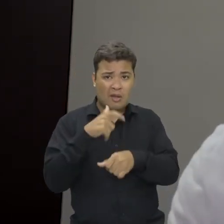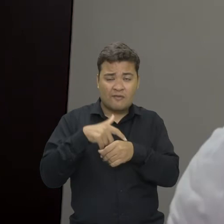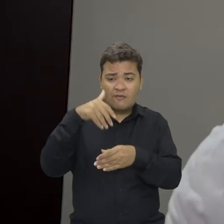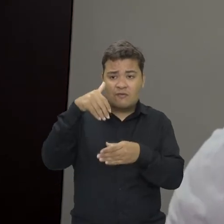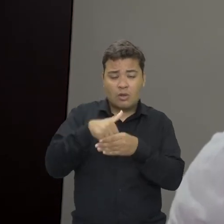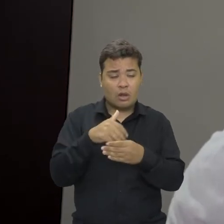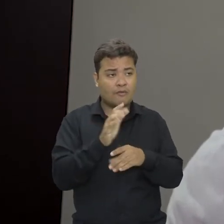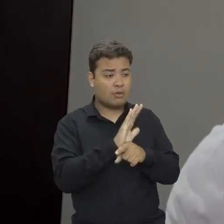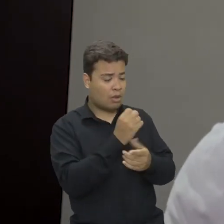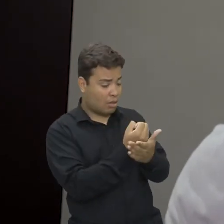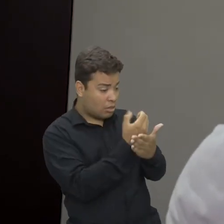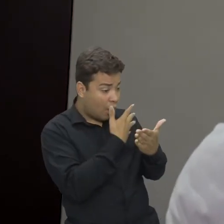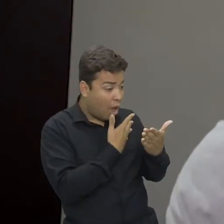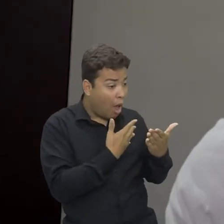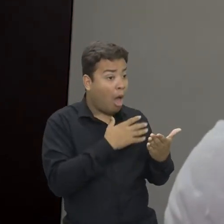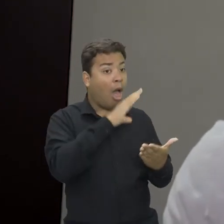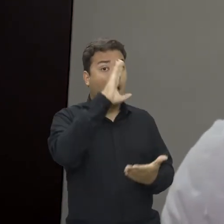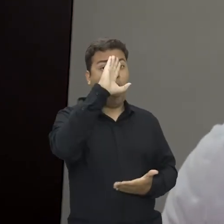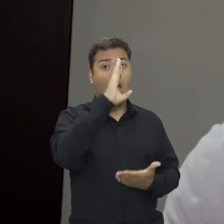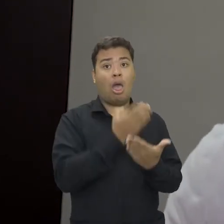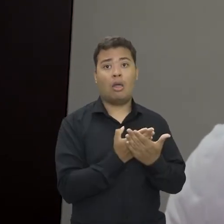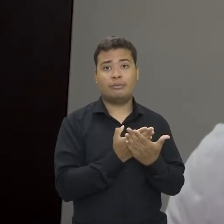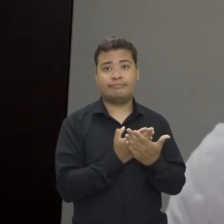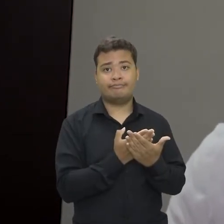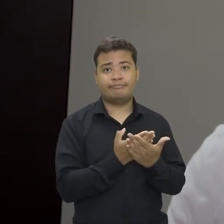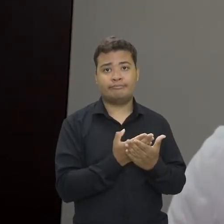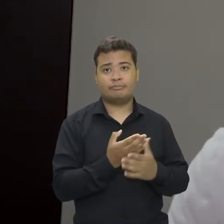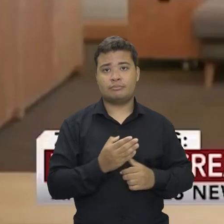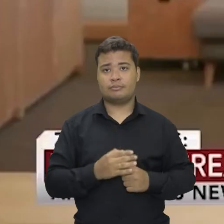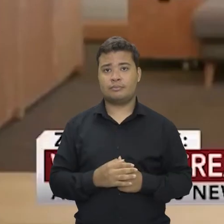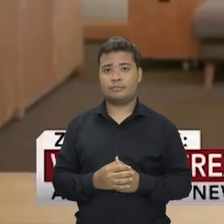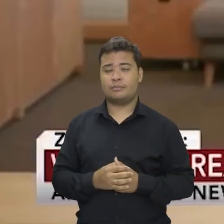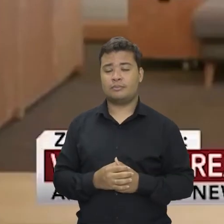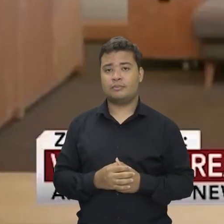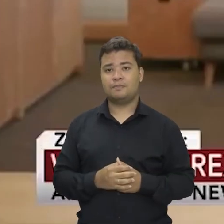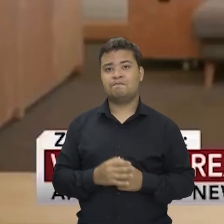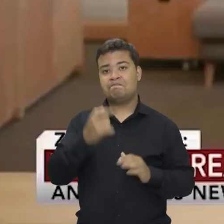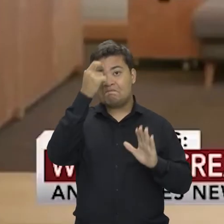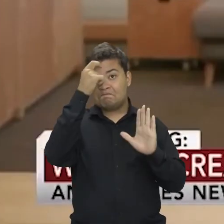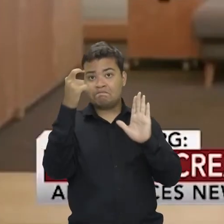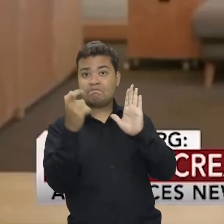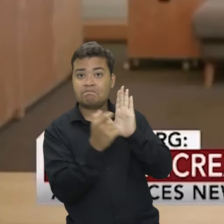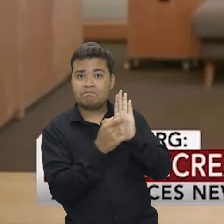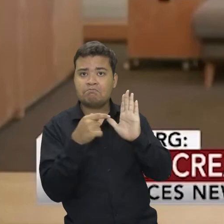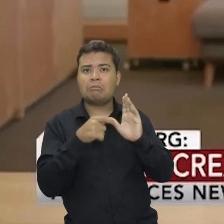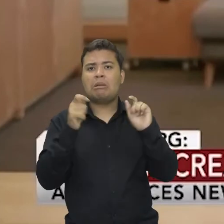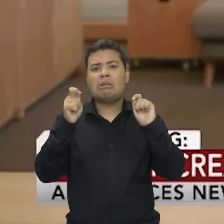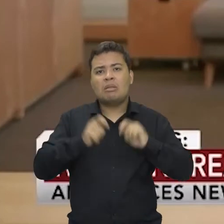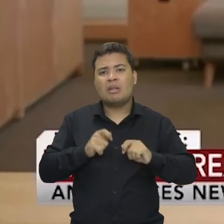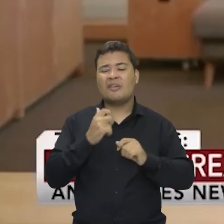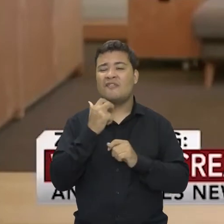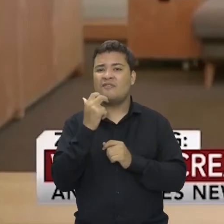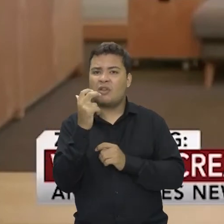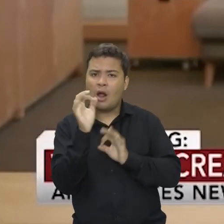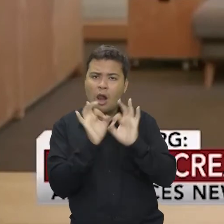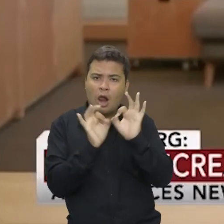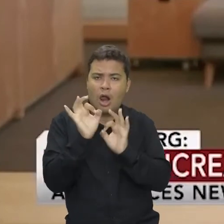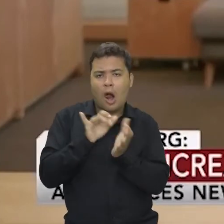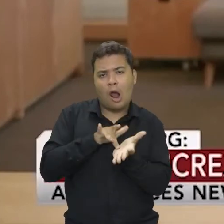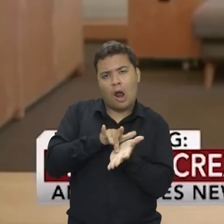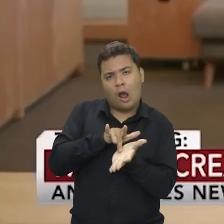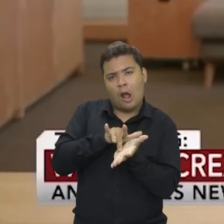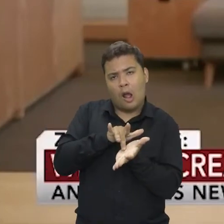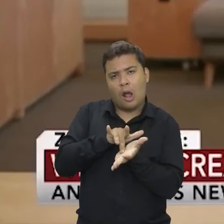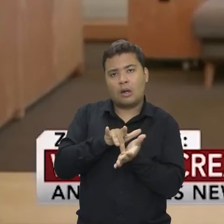e receber um vídeo desses e acreditar porque ali é a pessoa no vídeo. Embora a inteligência artificial permita simular a voz de